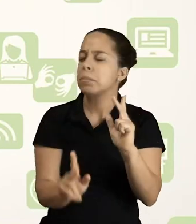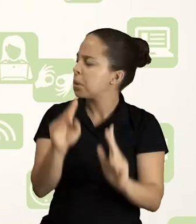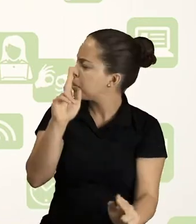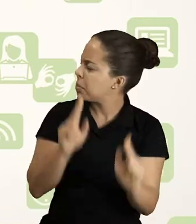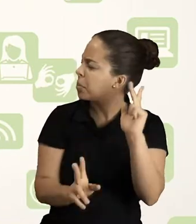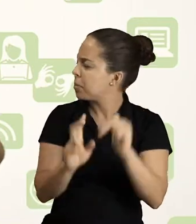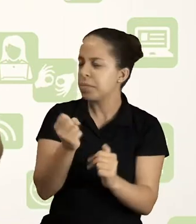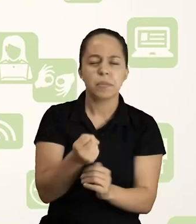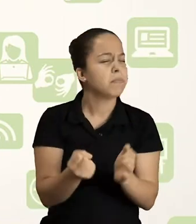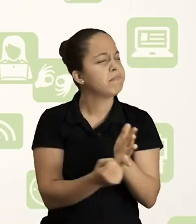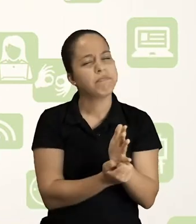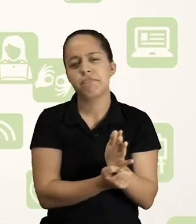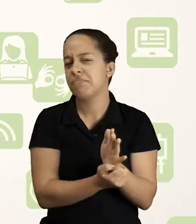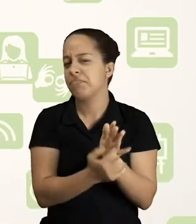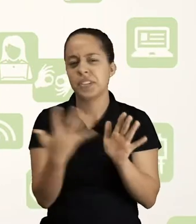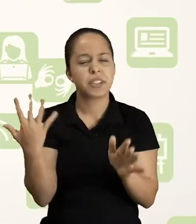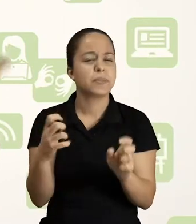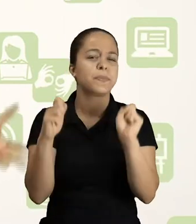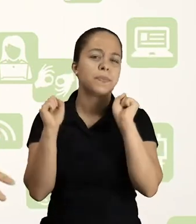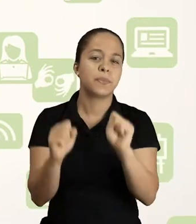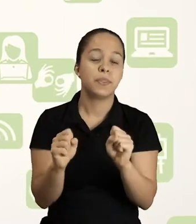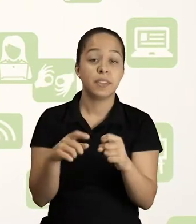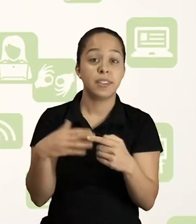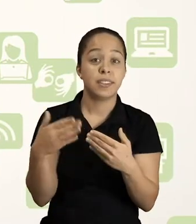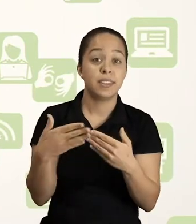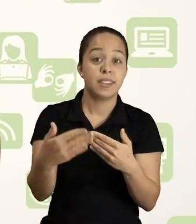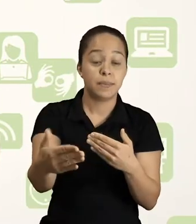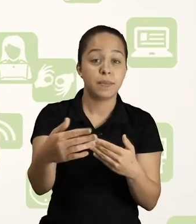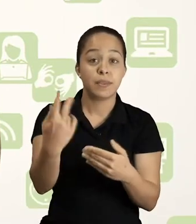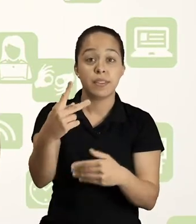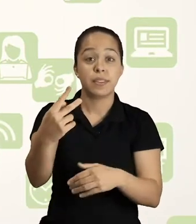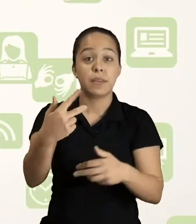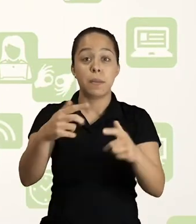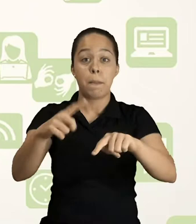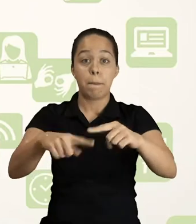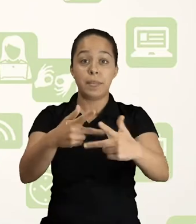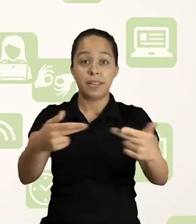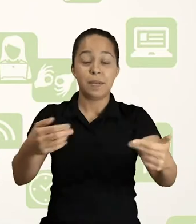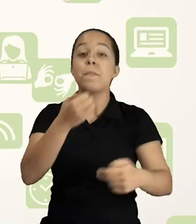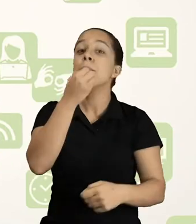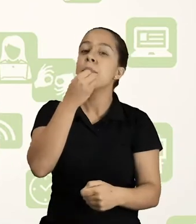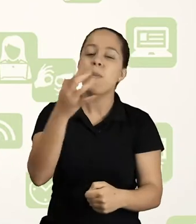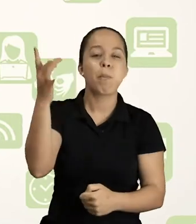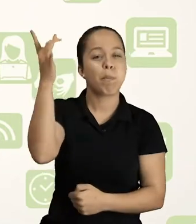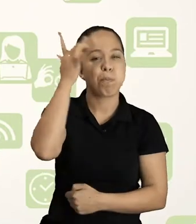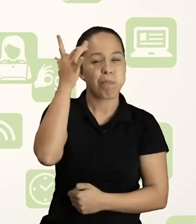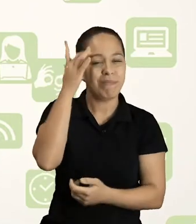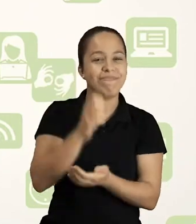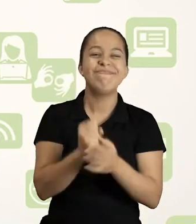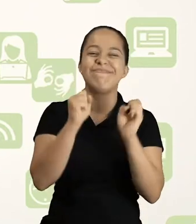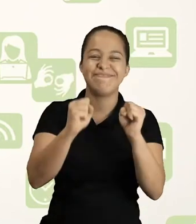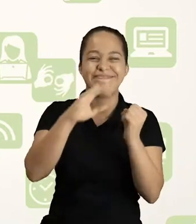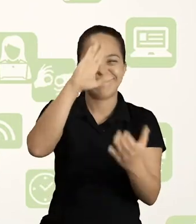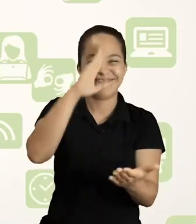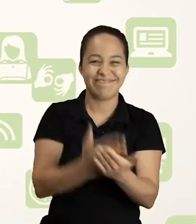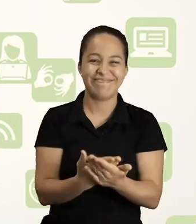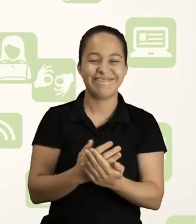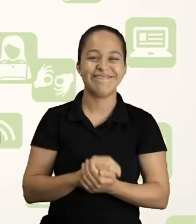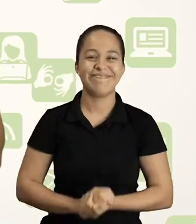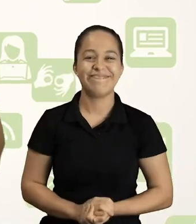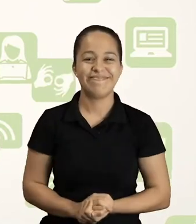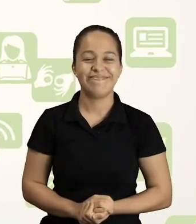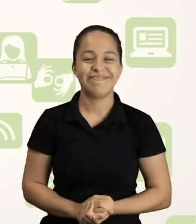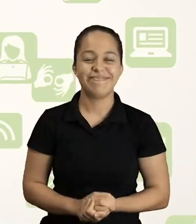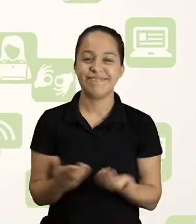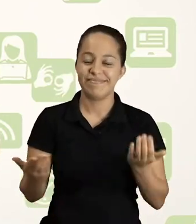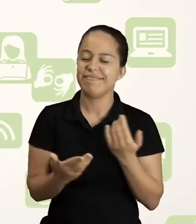preciso. E nós faremos quantos cortes forem necessários, e no final, seguindo essas dicas, o material